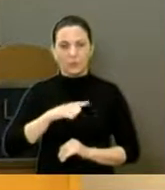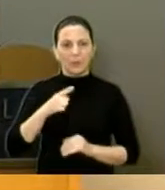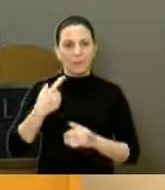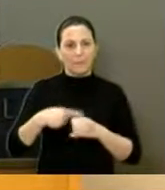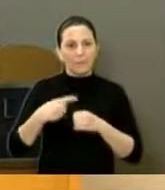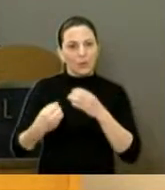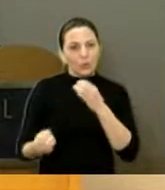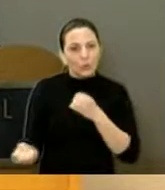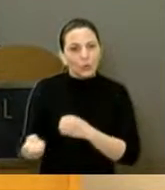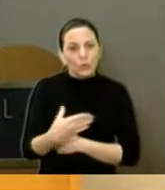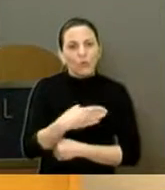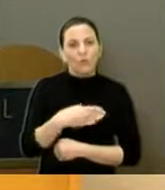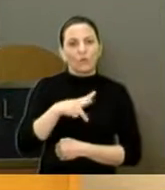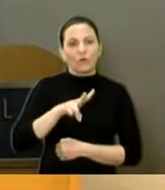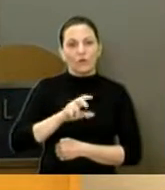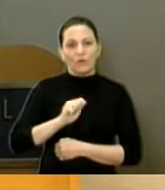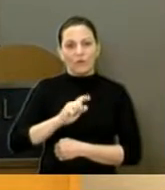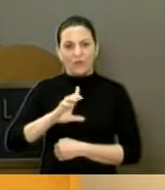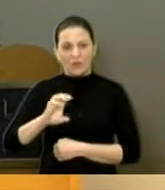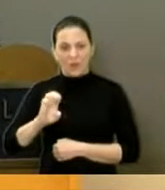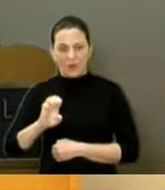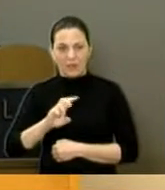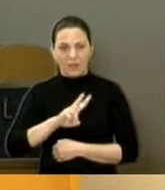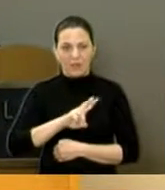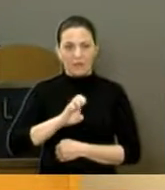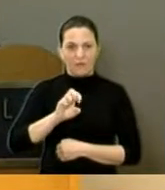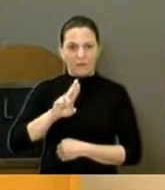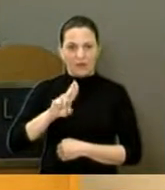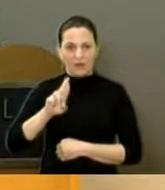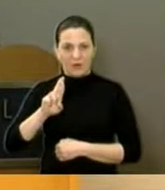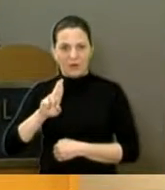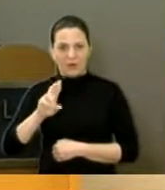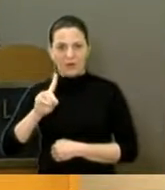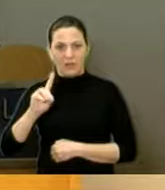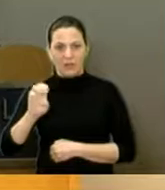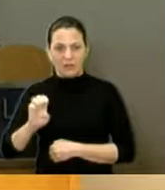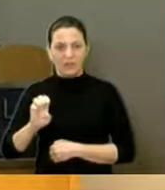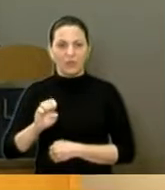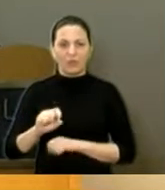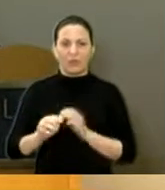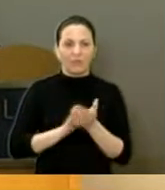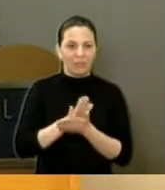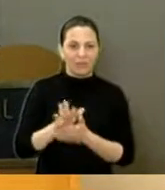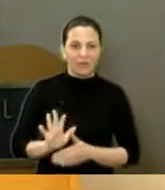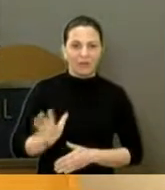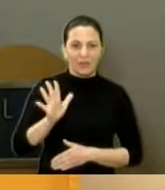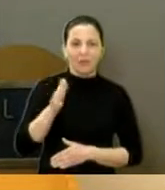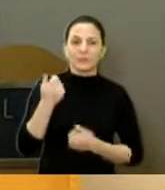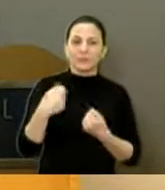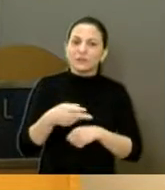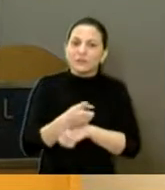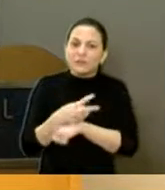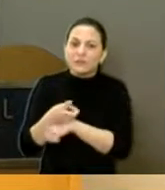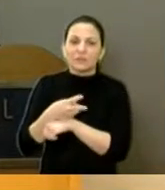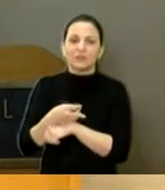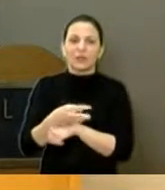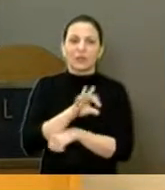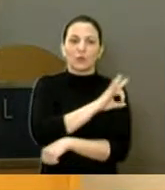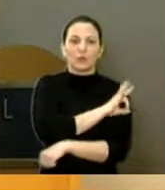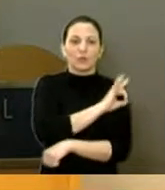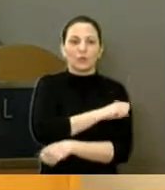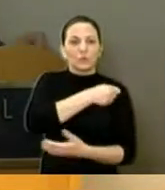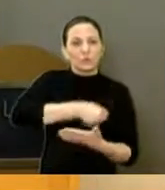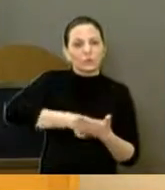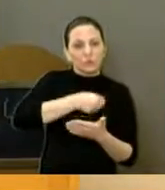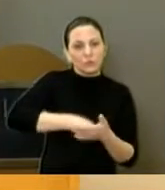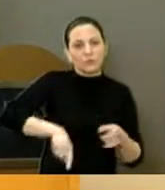e é feito de forma errada, sem rampa, sem acesso, que não fica mais caro, é só questão de fiscalizar e a prefeitura cobrar também.